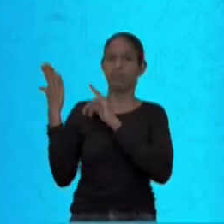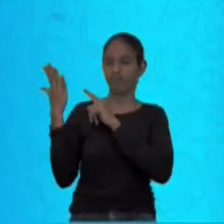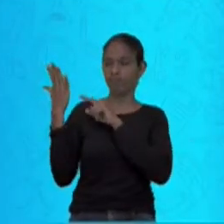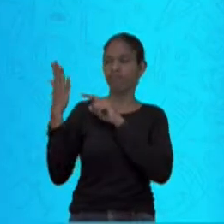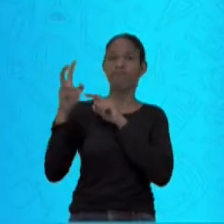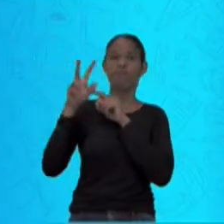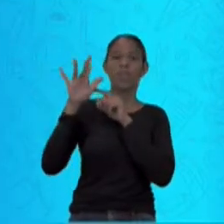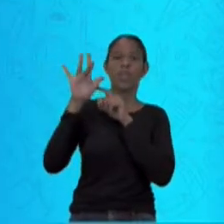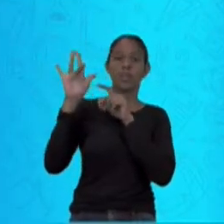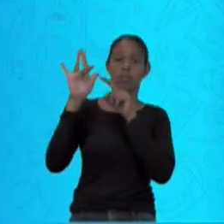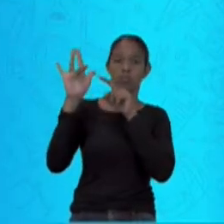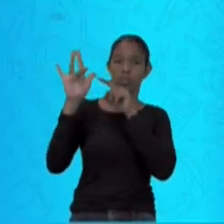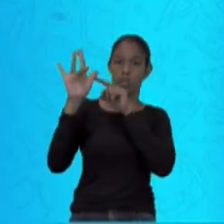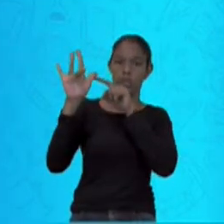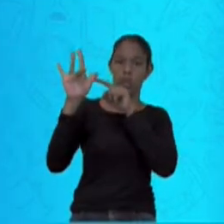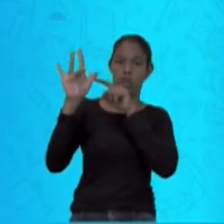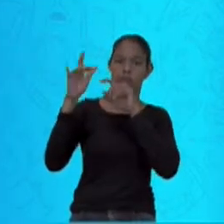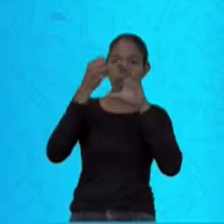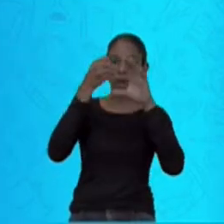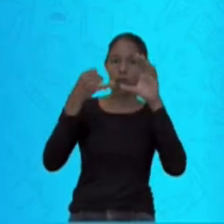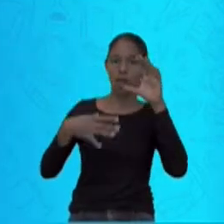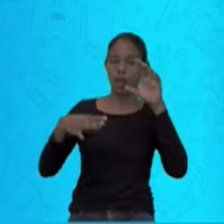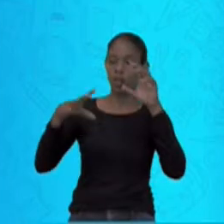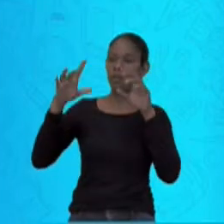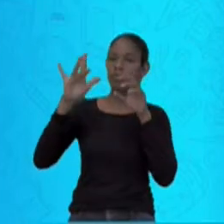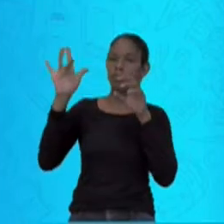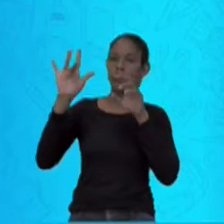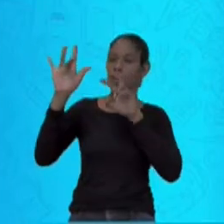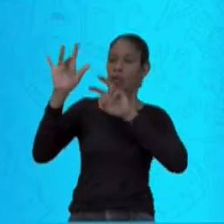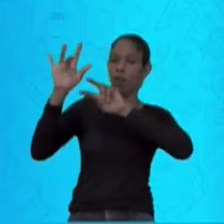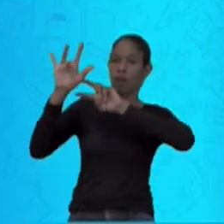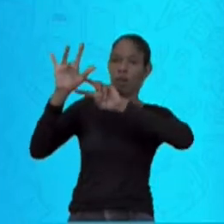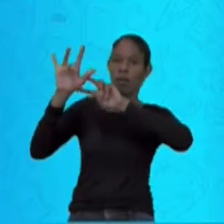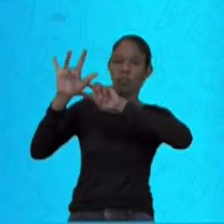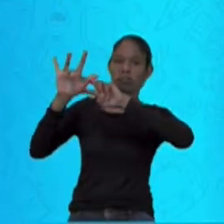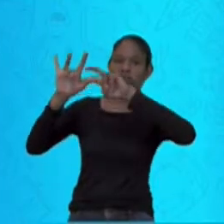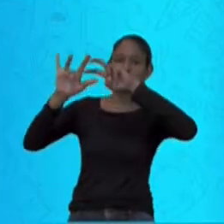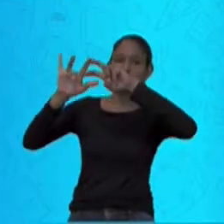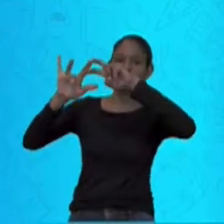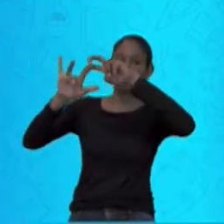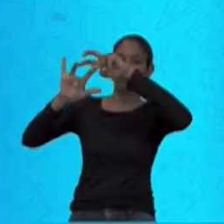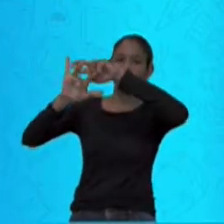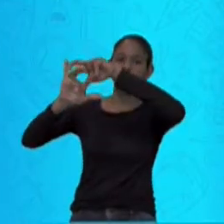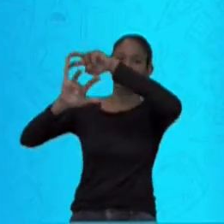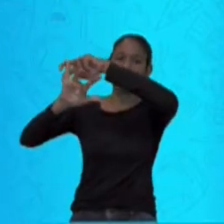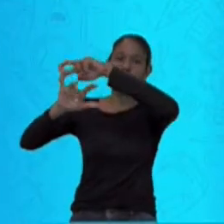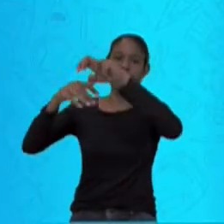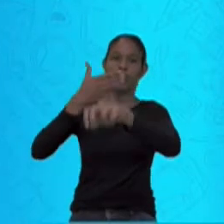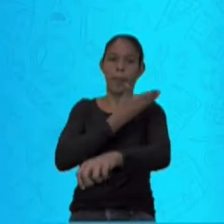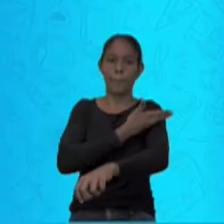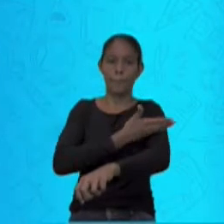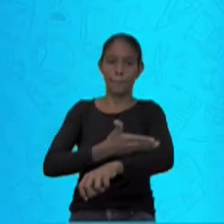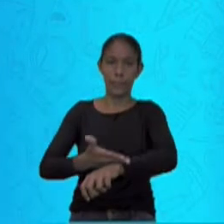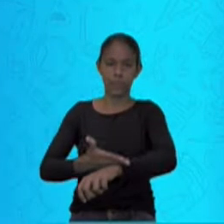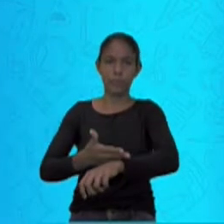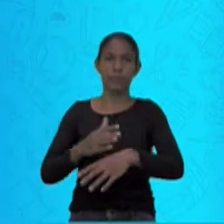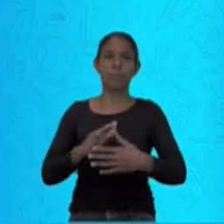Negro, partes pintadas de branco e preto. Essa é uma característica importante do Aedes aegypti.